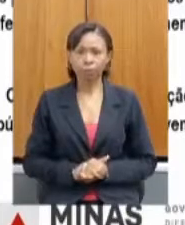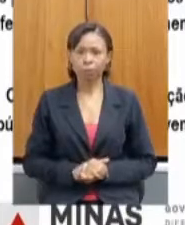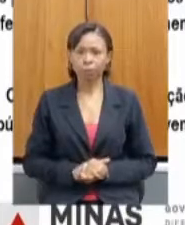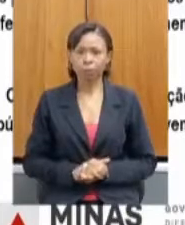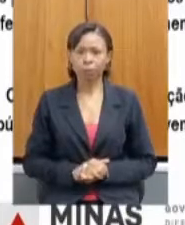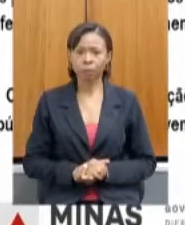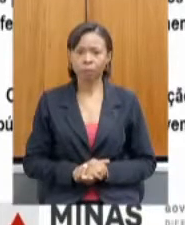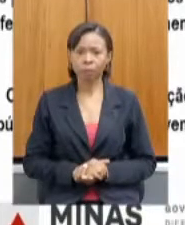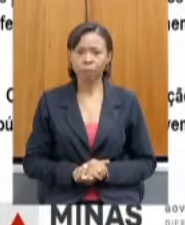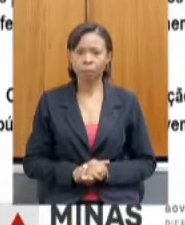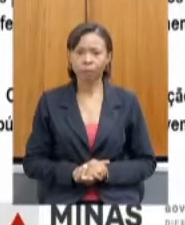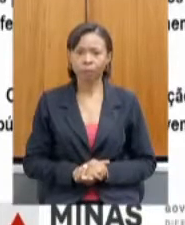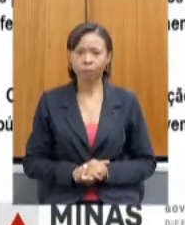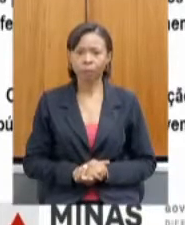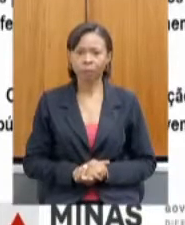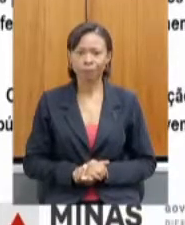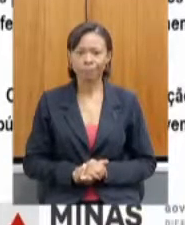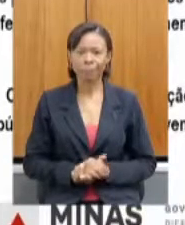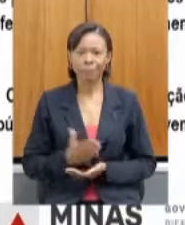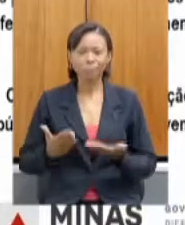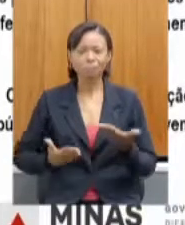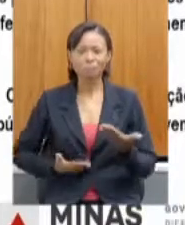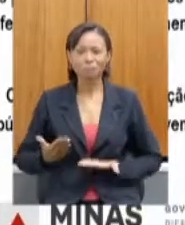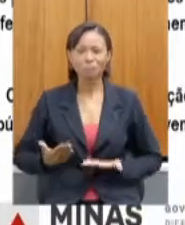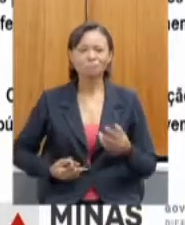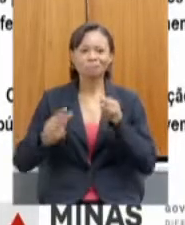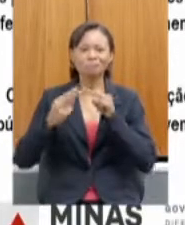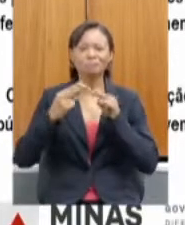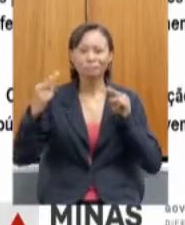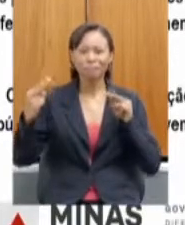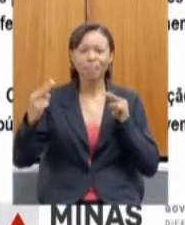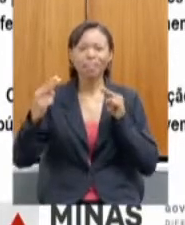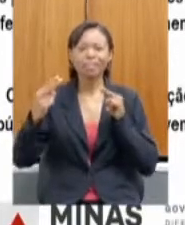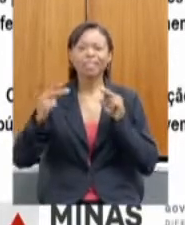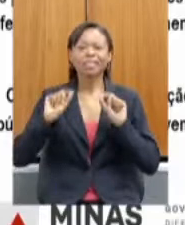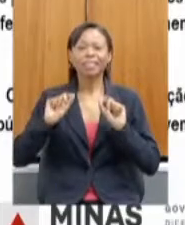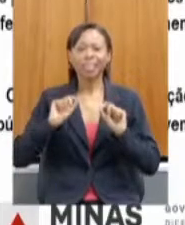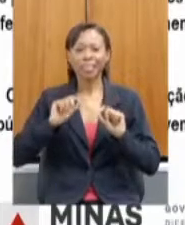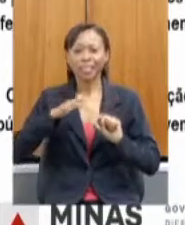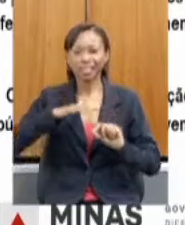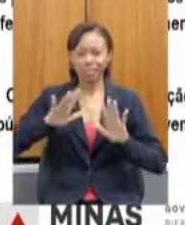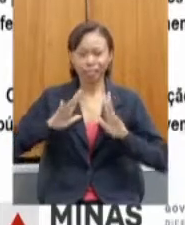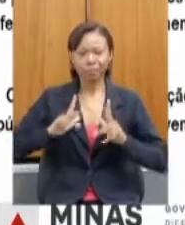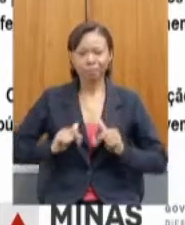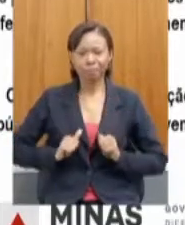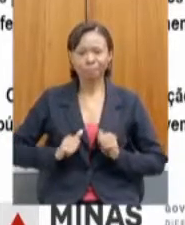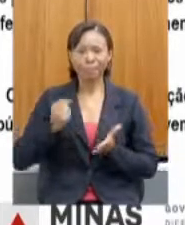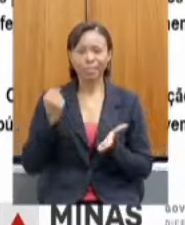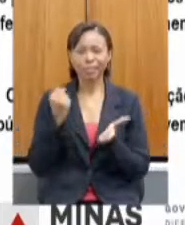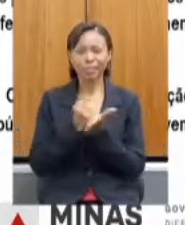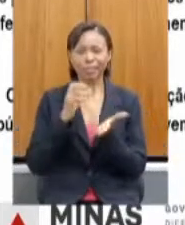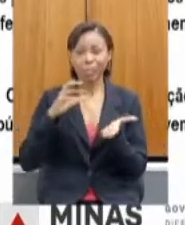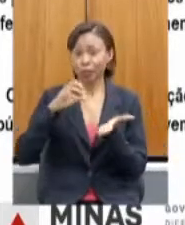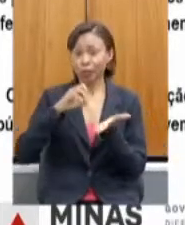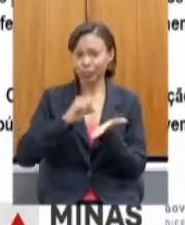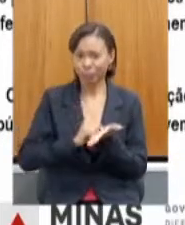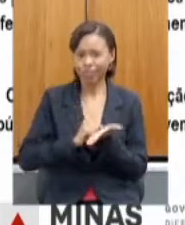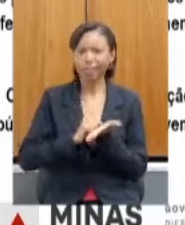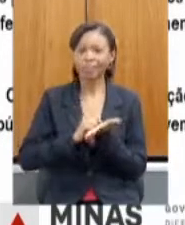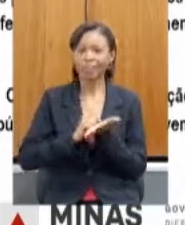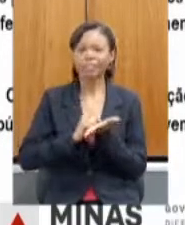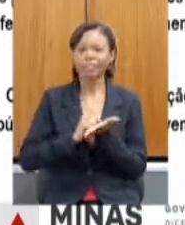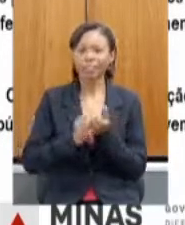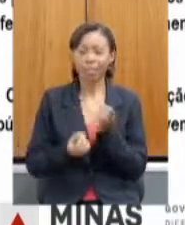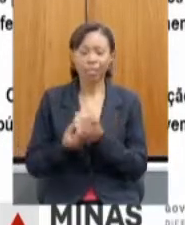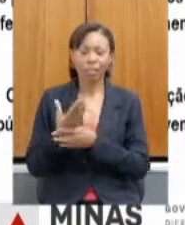Então, o IMA fez fiscalização remota de documentos sanitários, registro e renovação de registros de estabelecimentos